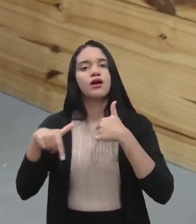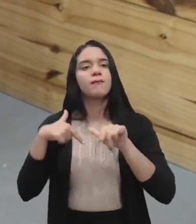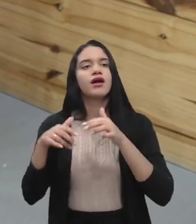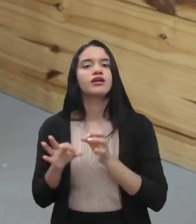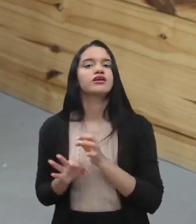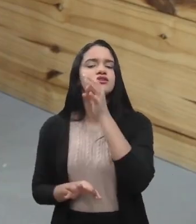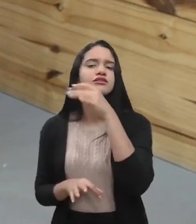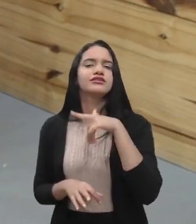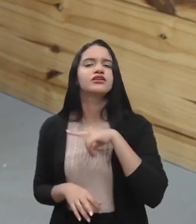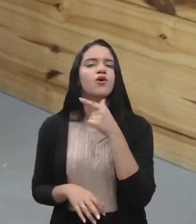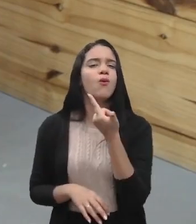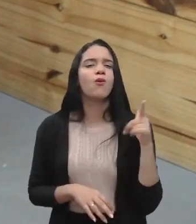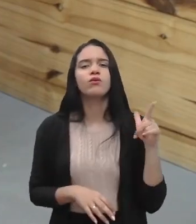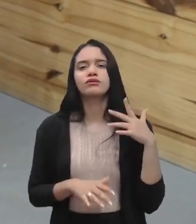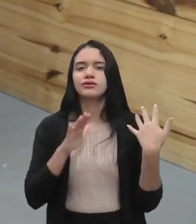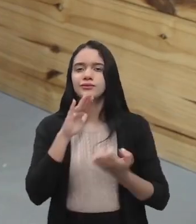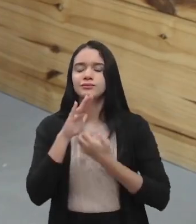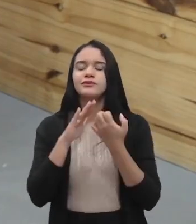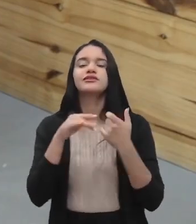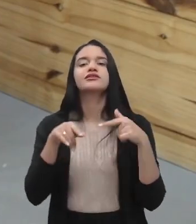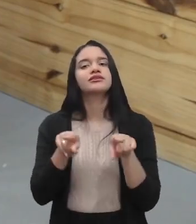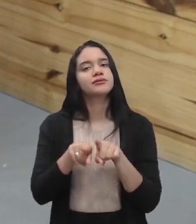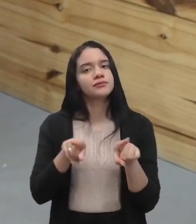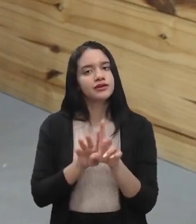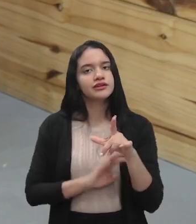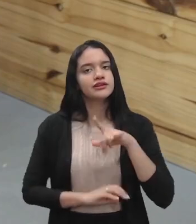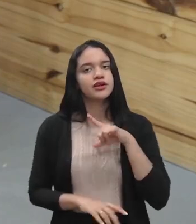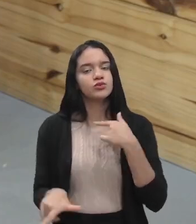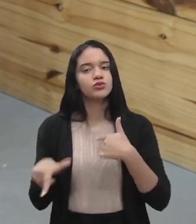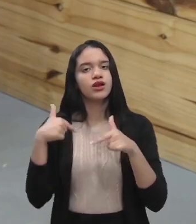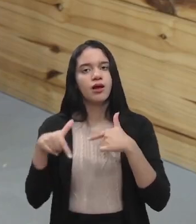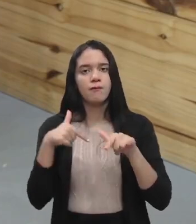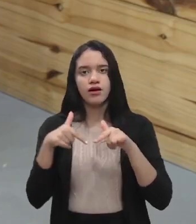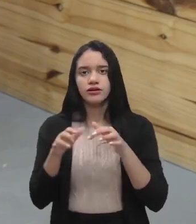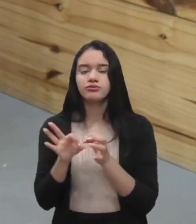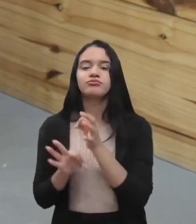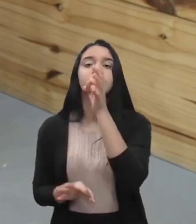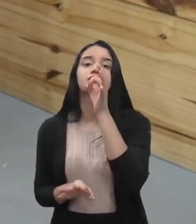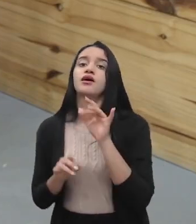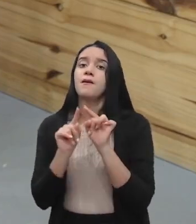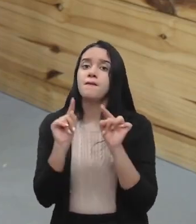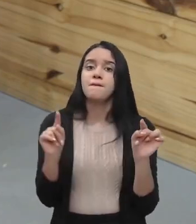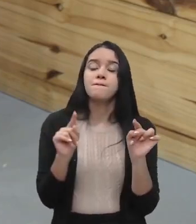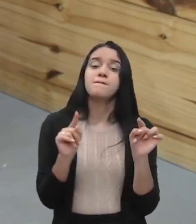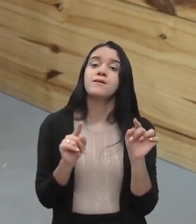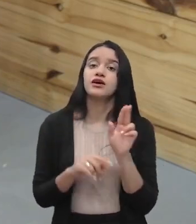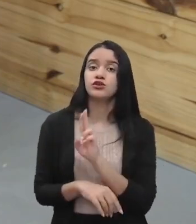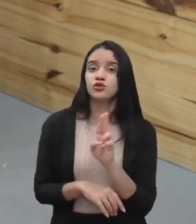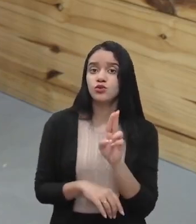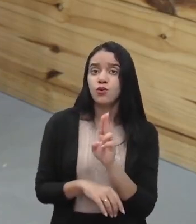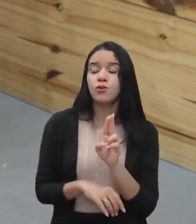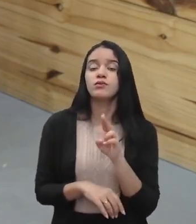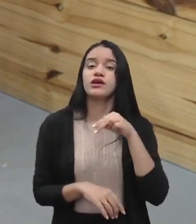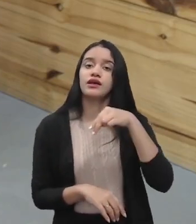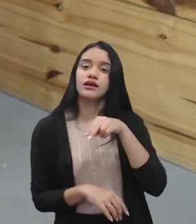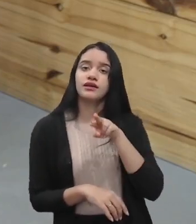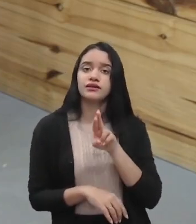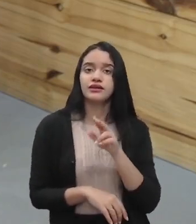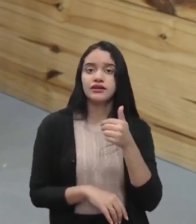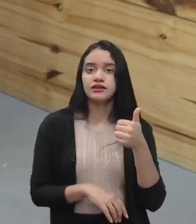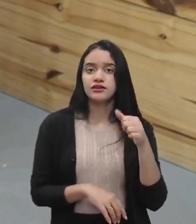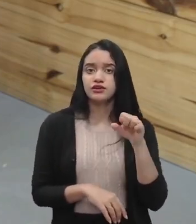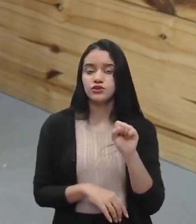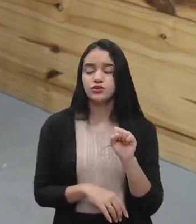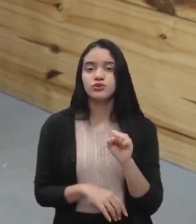outras empresas que também têm trabalho em altura. Mas assim, talvez pelo fato do nome da NR18 ser construção